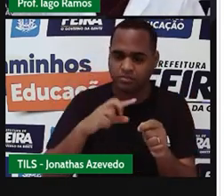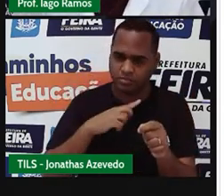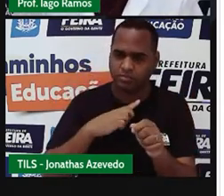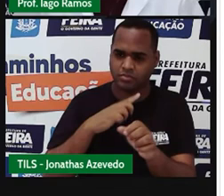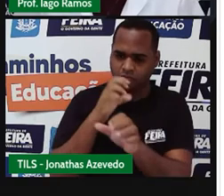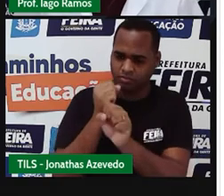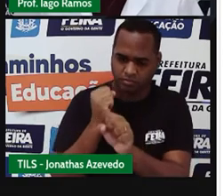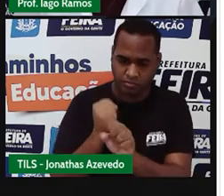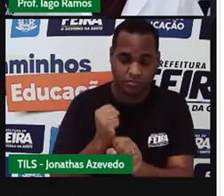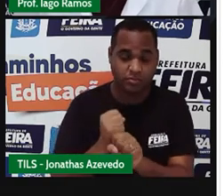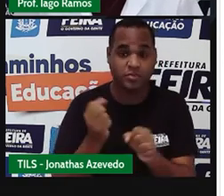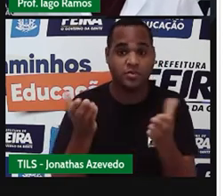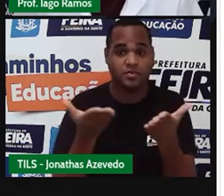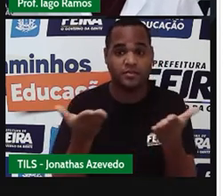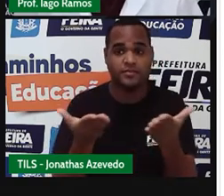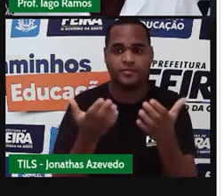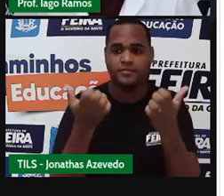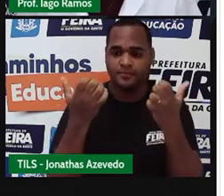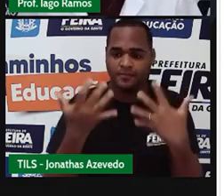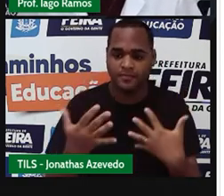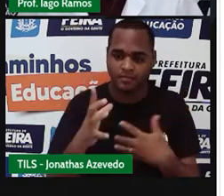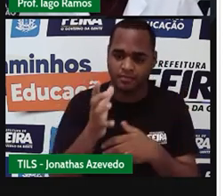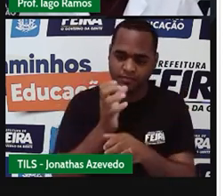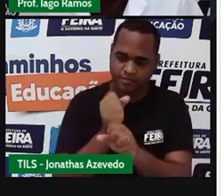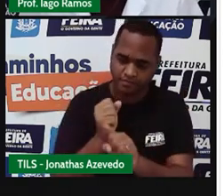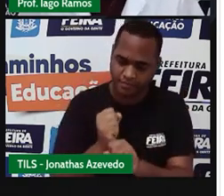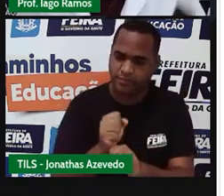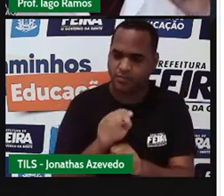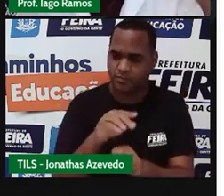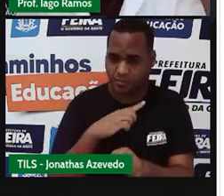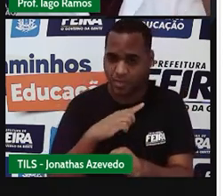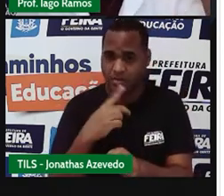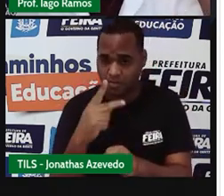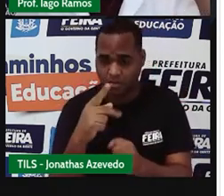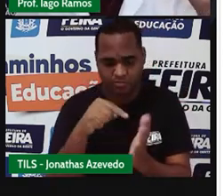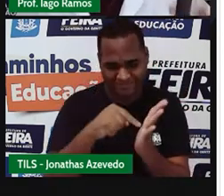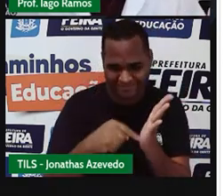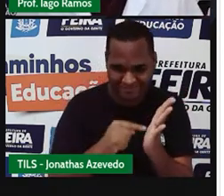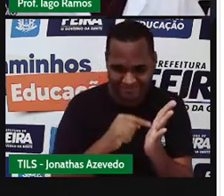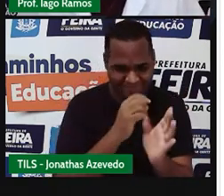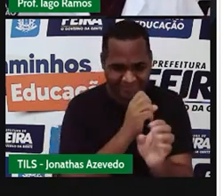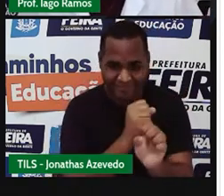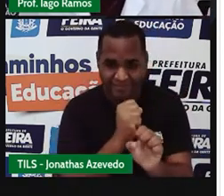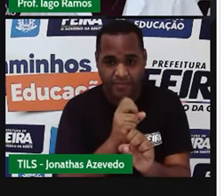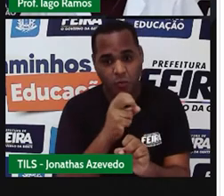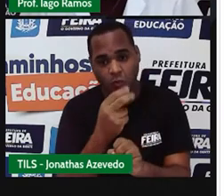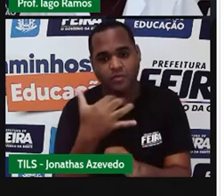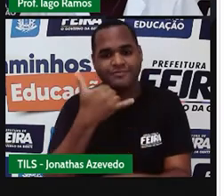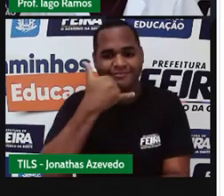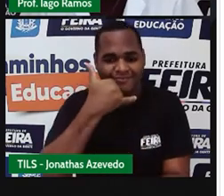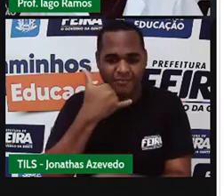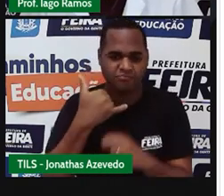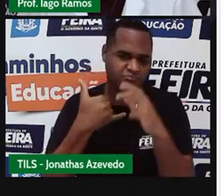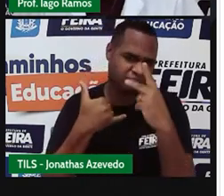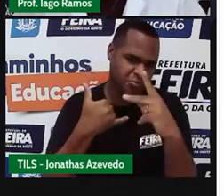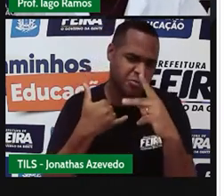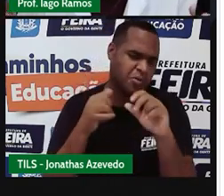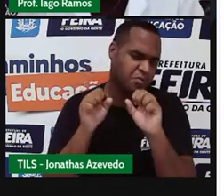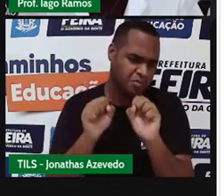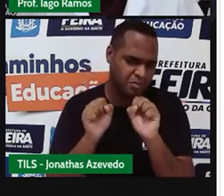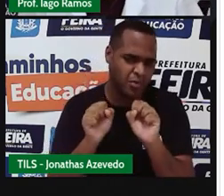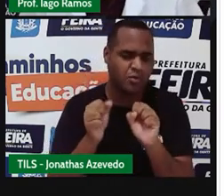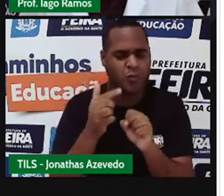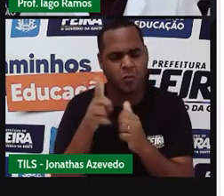agora, tá? Você pode pegar aí uma calculadora, caso você tenha, pode ser a calculadora do seu dispositivo celular, certo? Uma